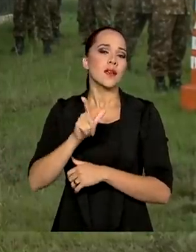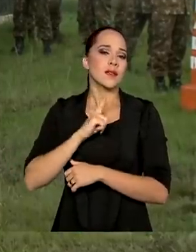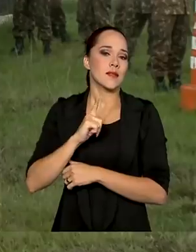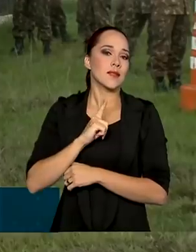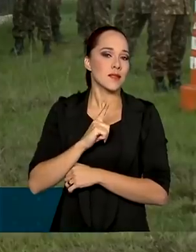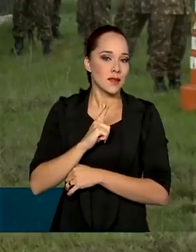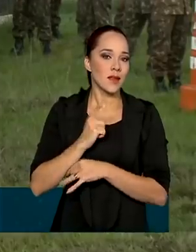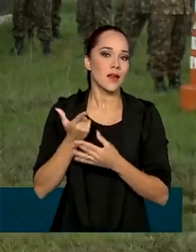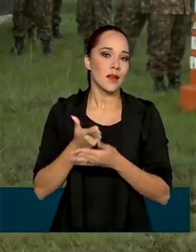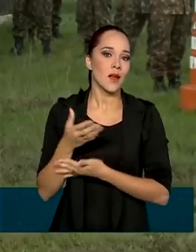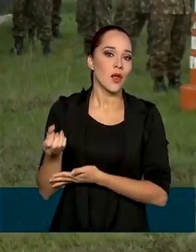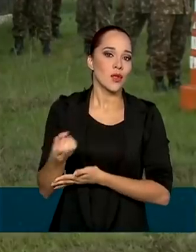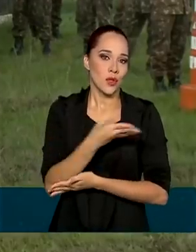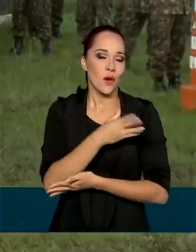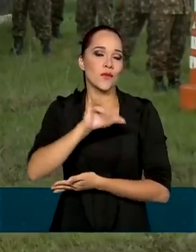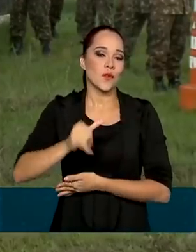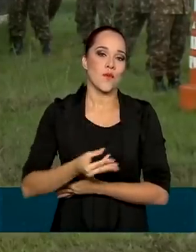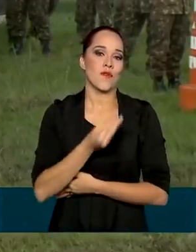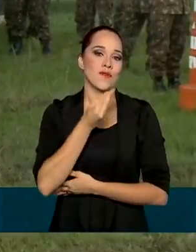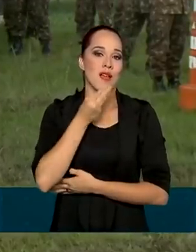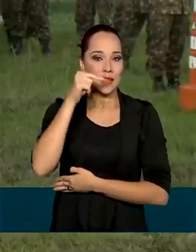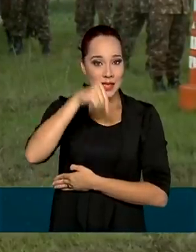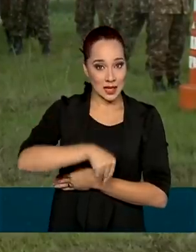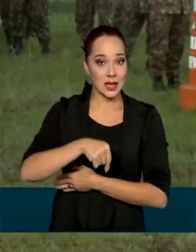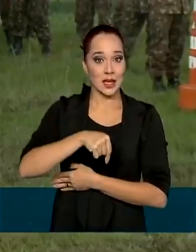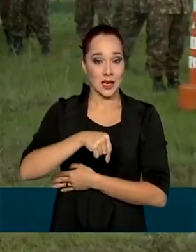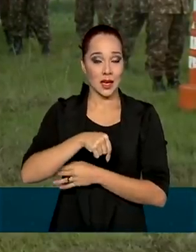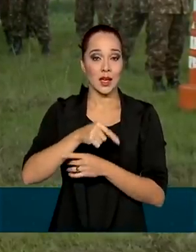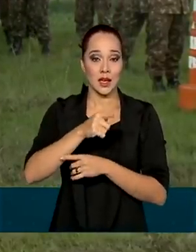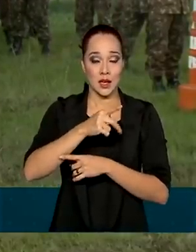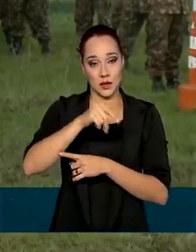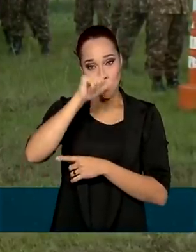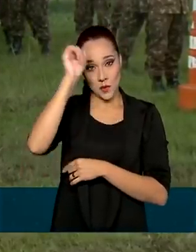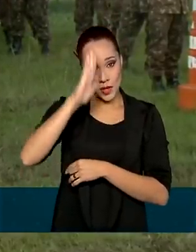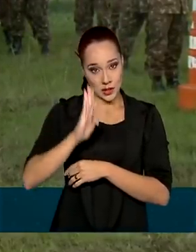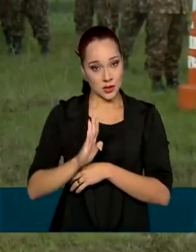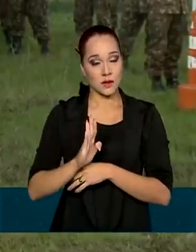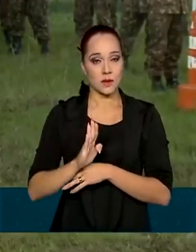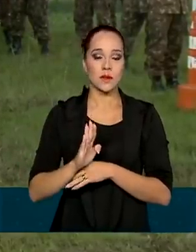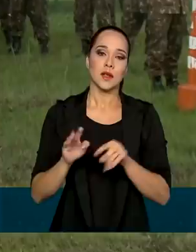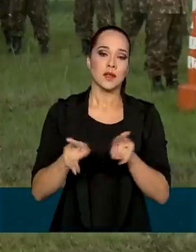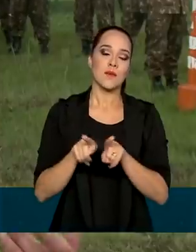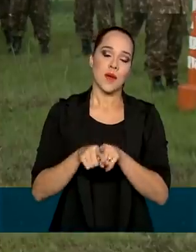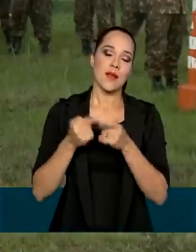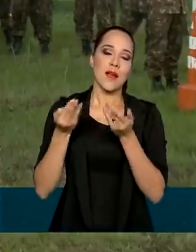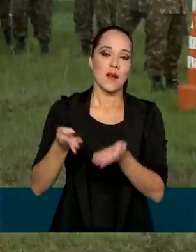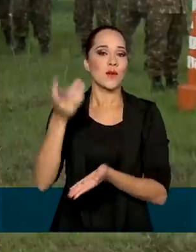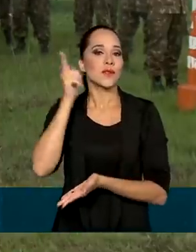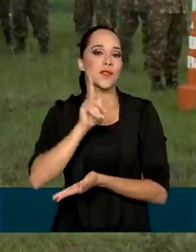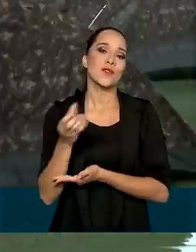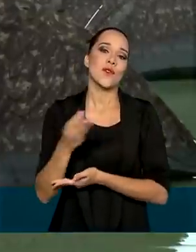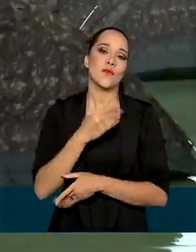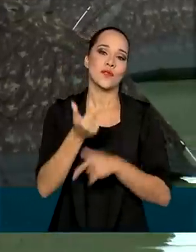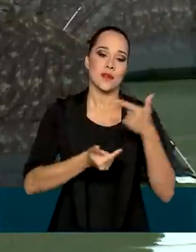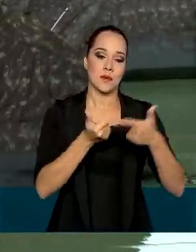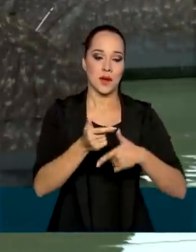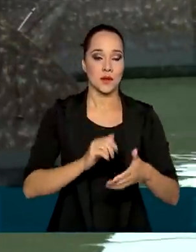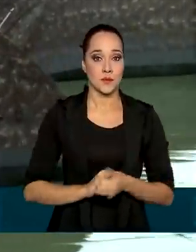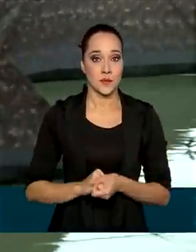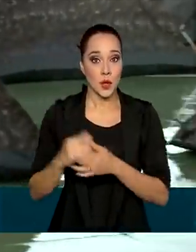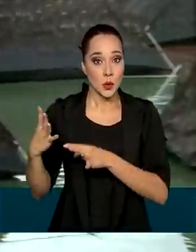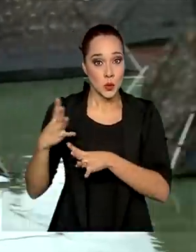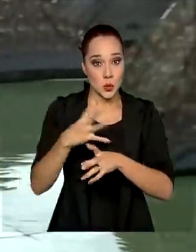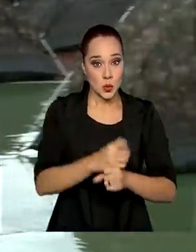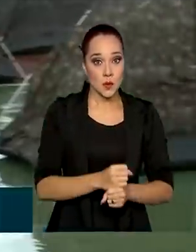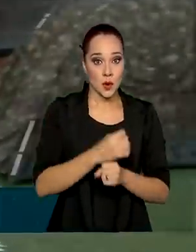novas oportunidades aqui no interior do país e, com isso, conseguir novos empregos. Ao todo,